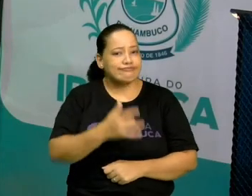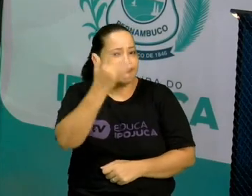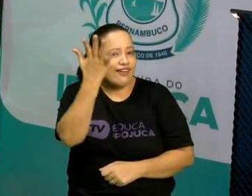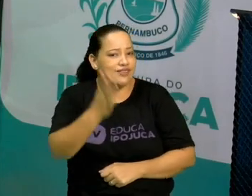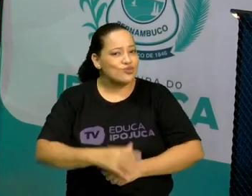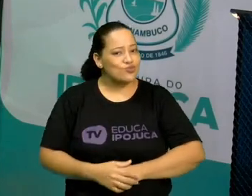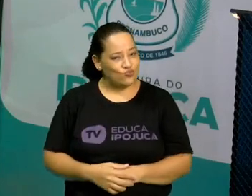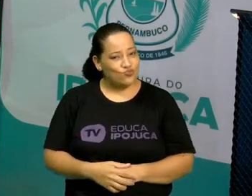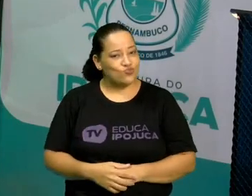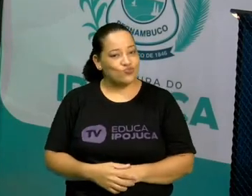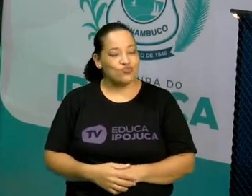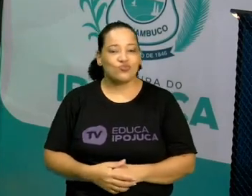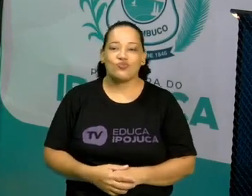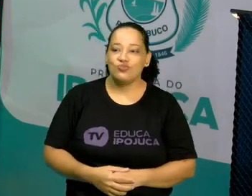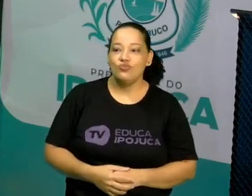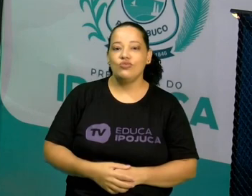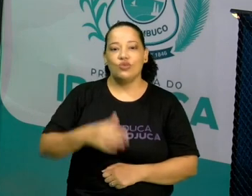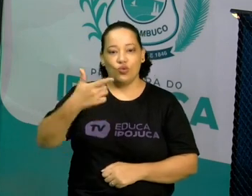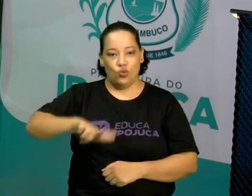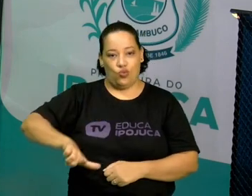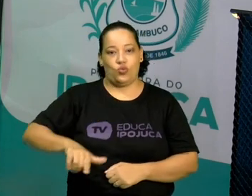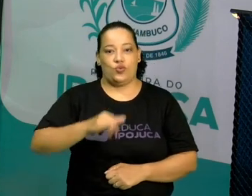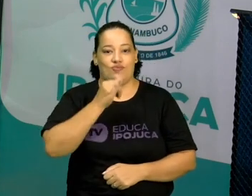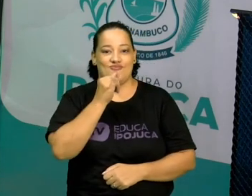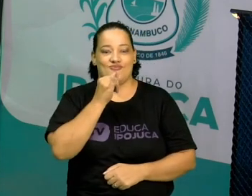fácil? Vamos ao próximo exemplo?